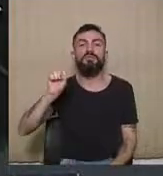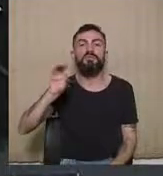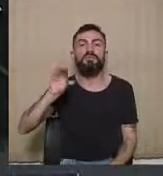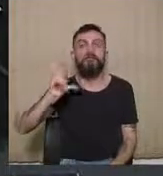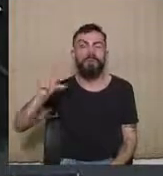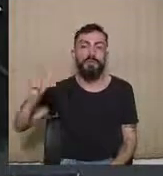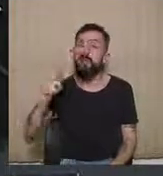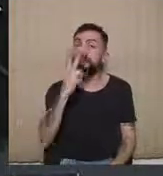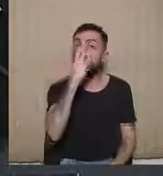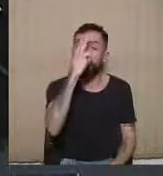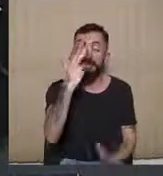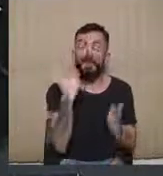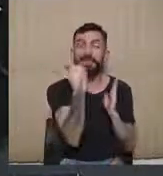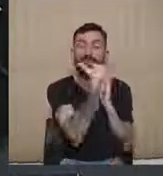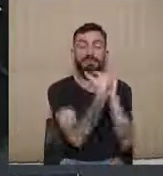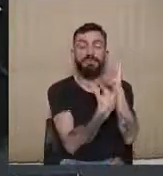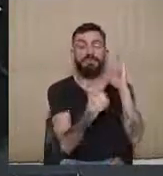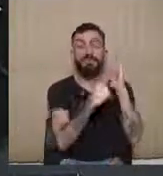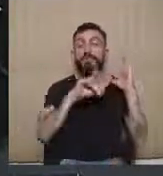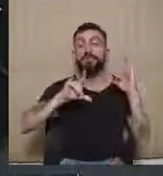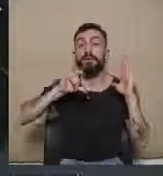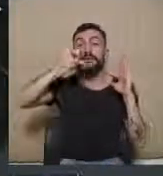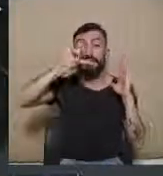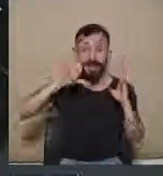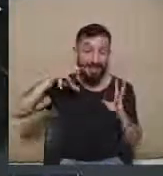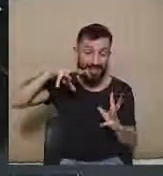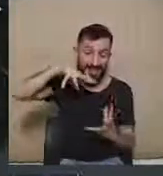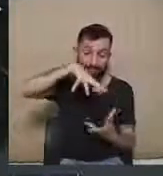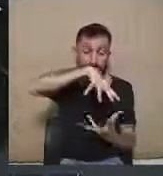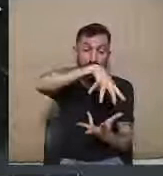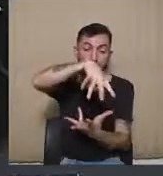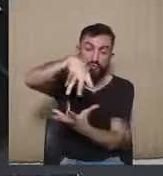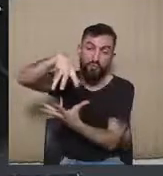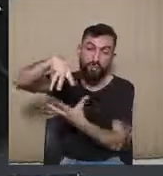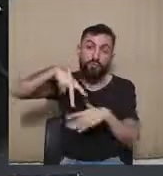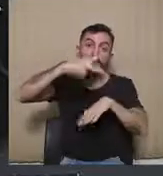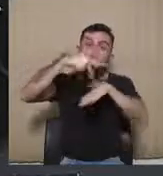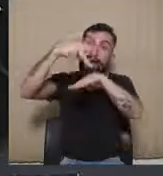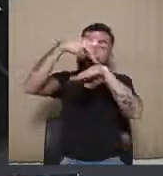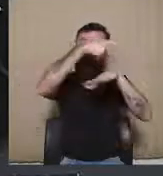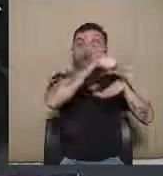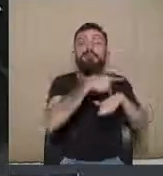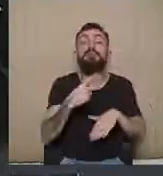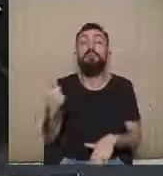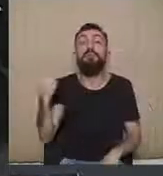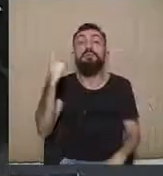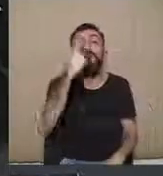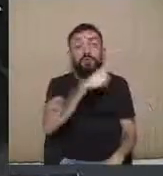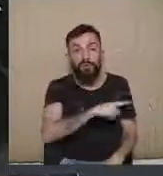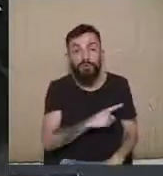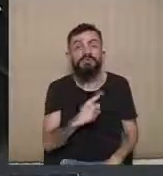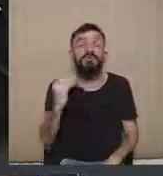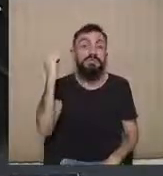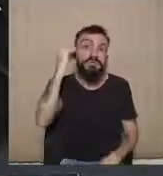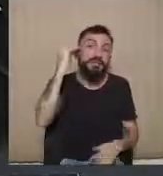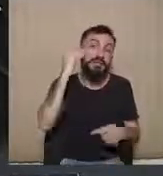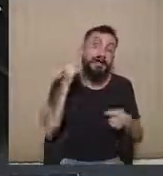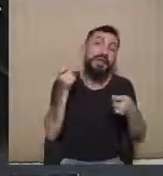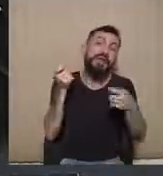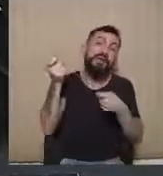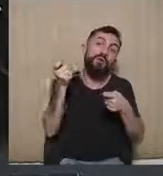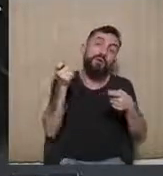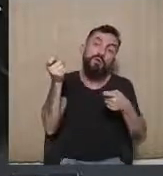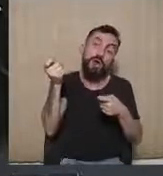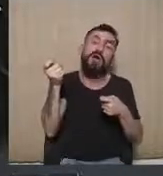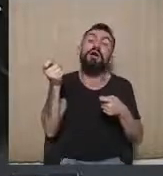transnacional para que nós possamos realmente atingir esse novo ecossistema que atinge não